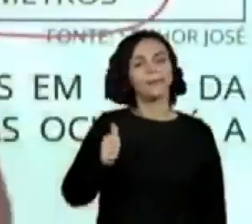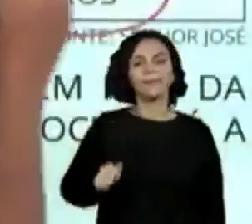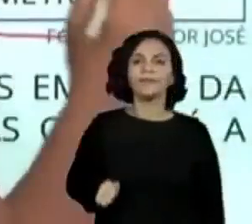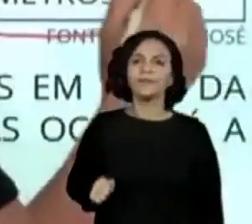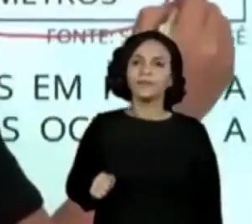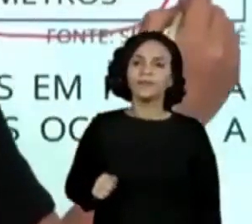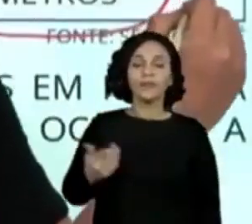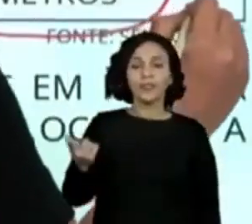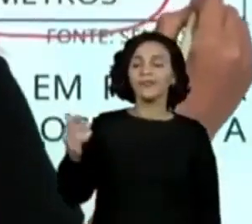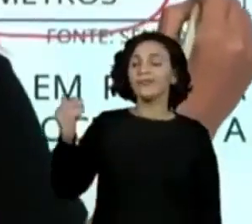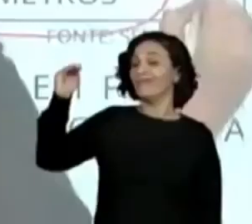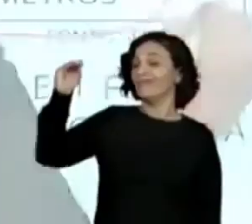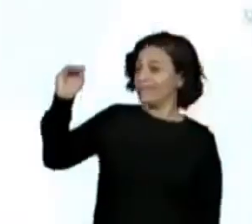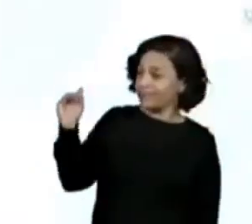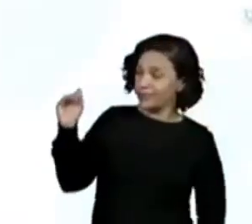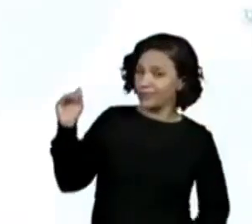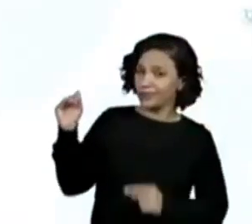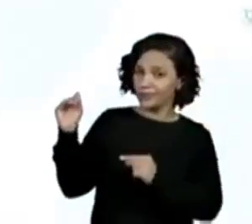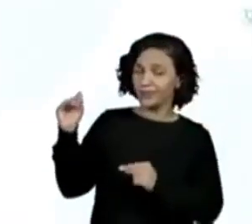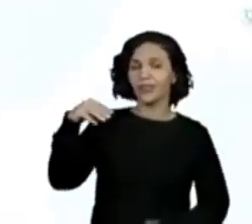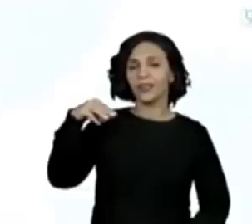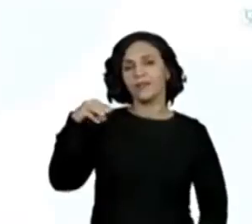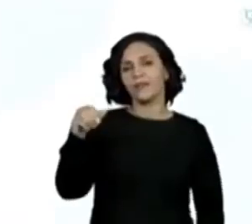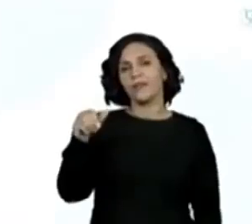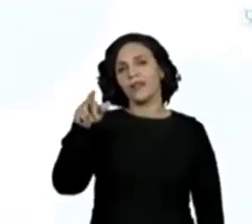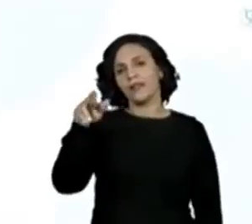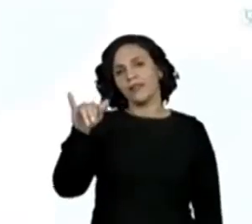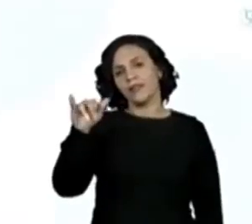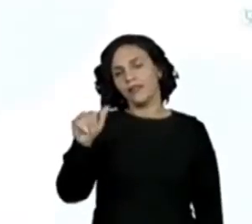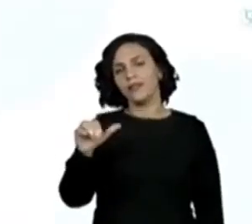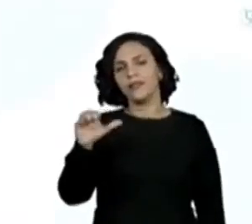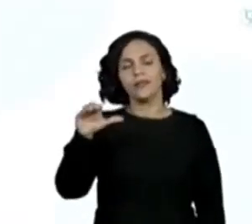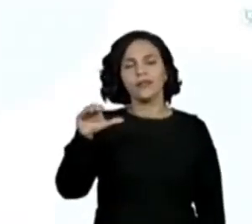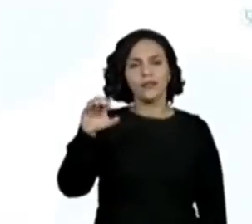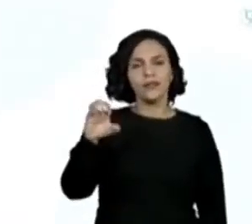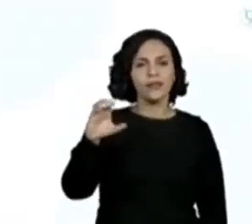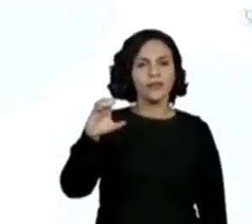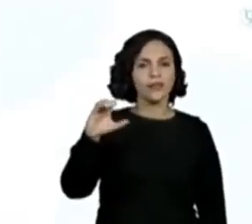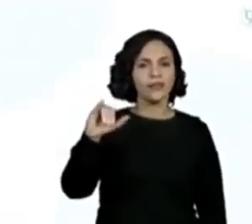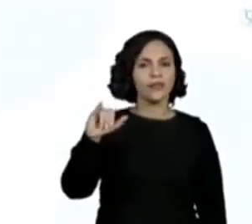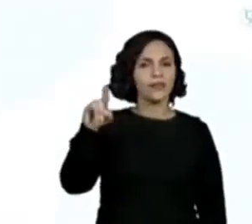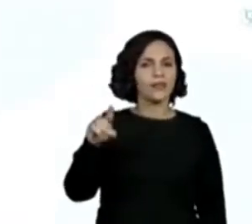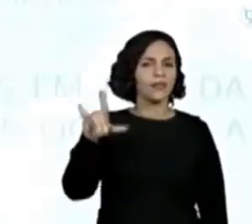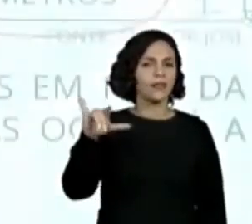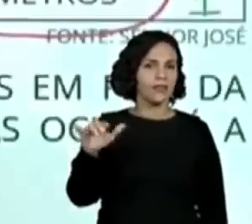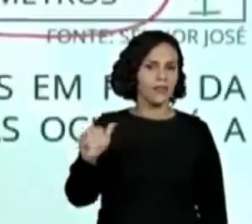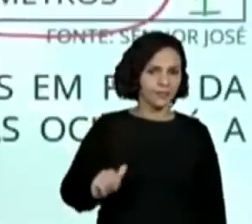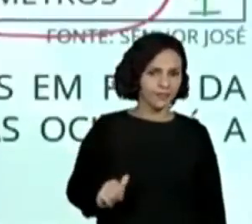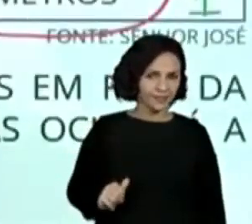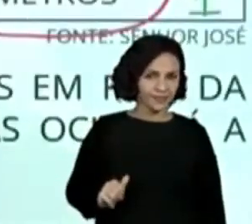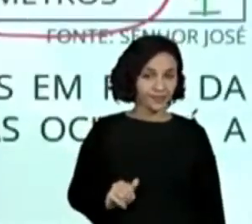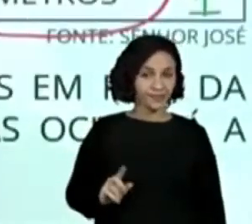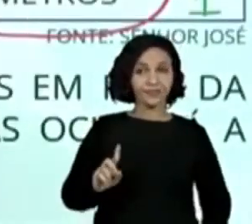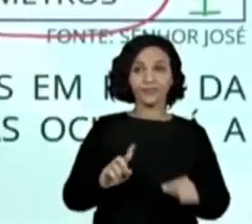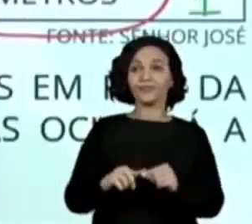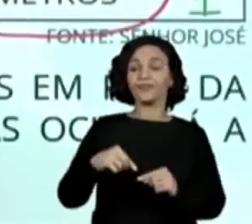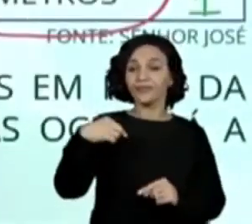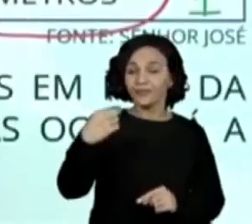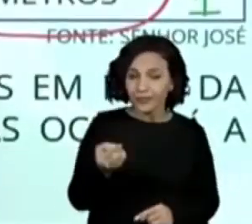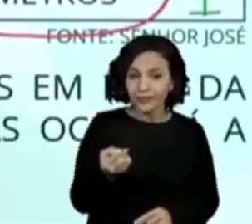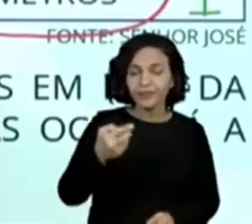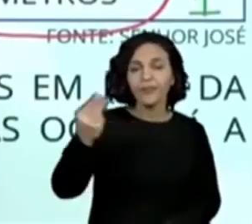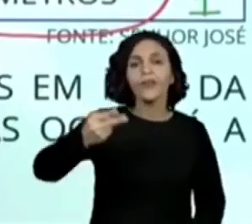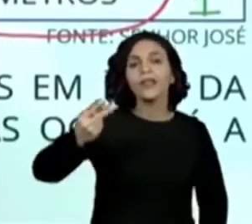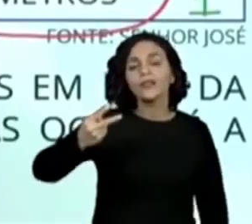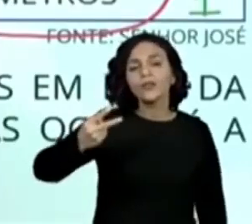Então, a menor seria a Maria Cecília, que ficaria em primeiro lugar. E depois, quem ficaria em